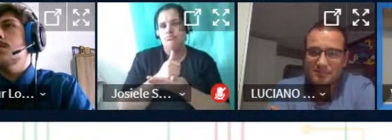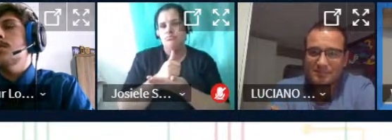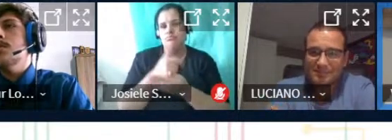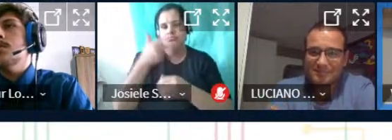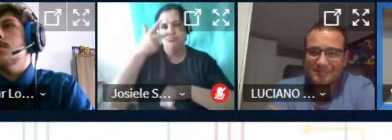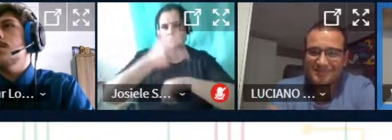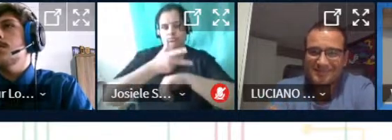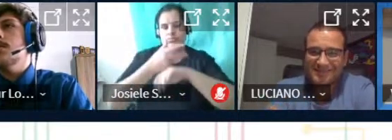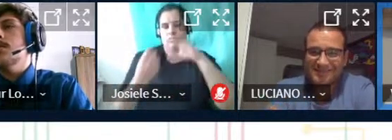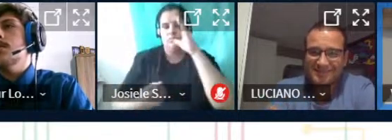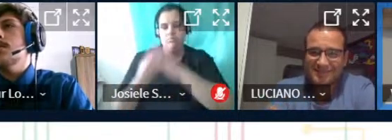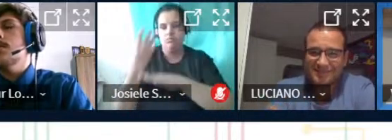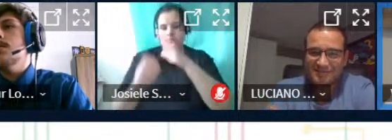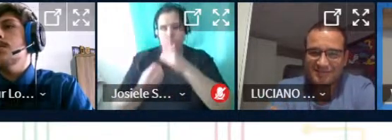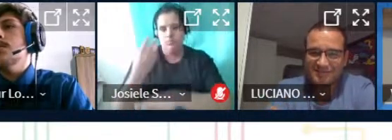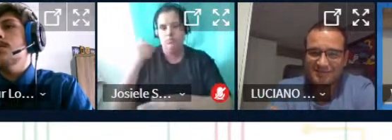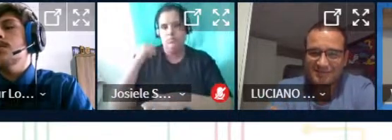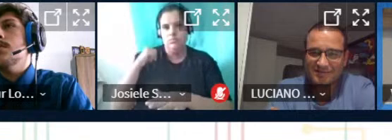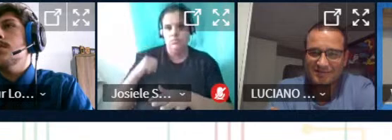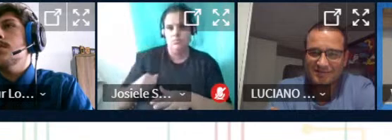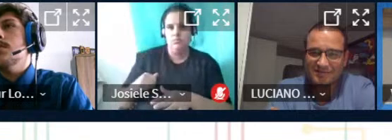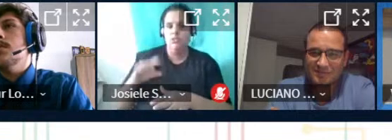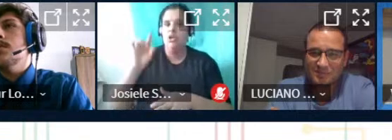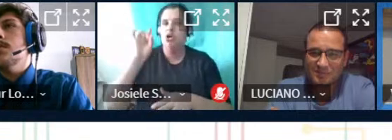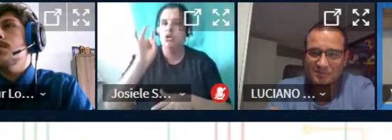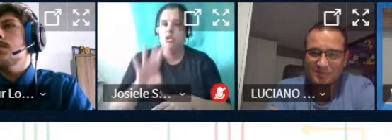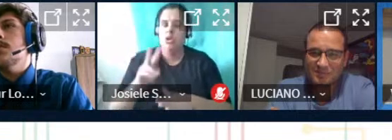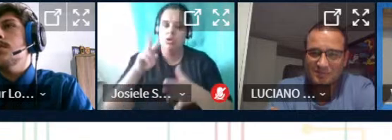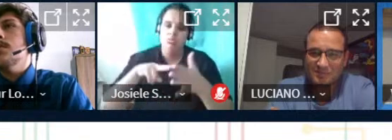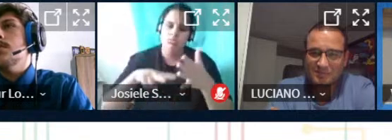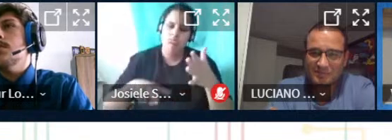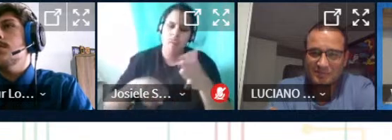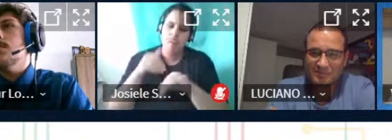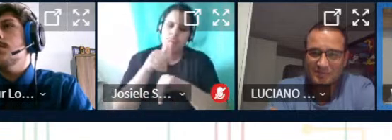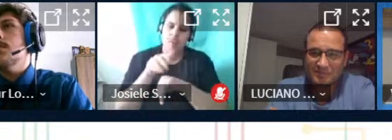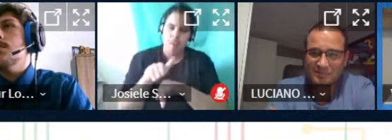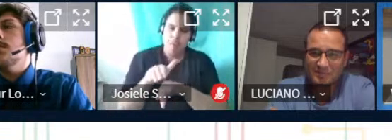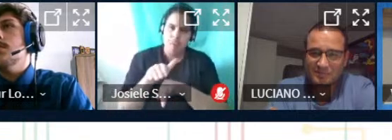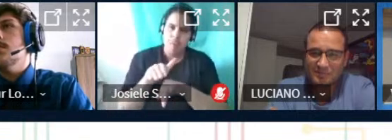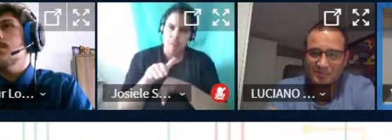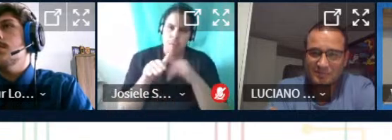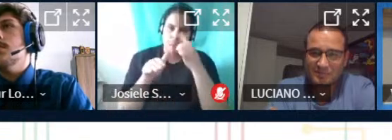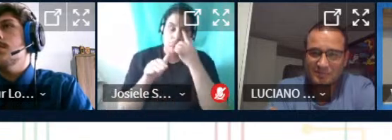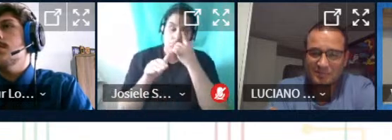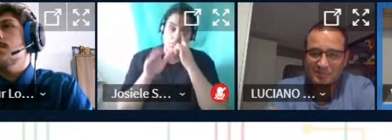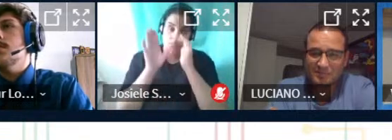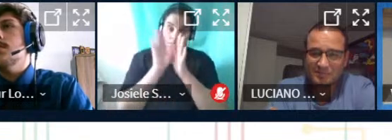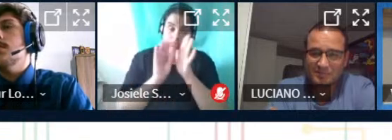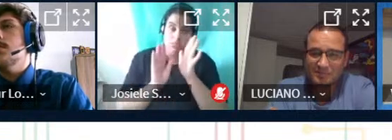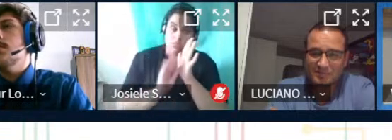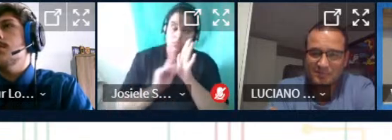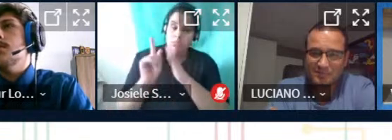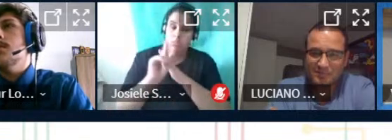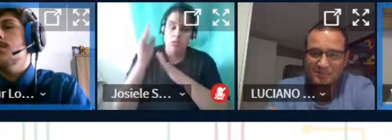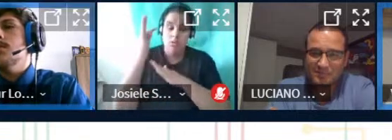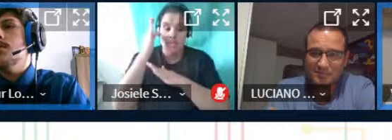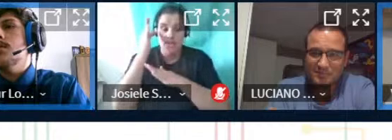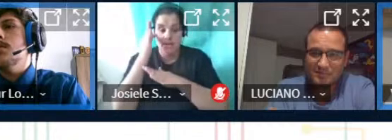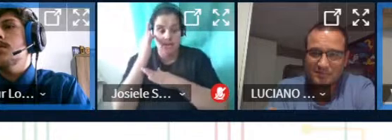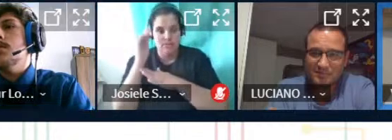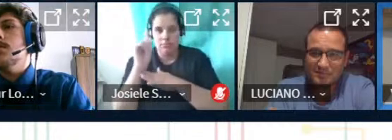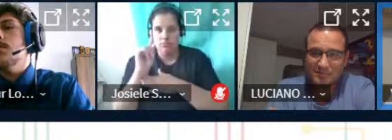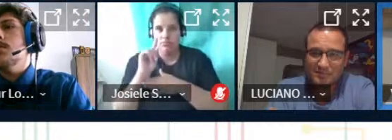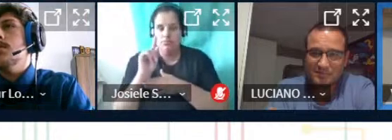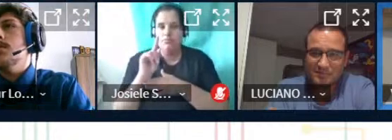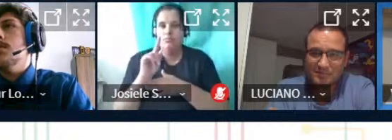foi todo produzido pelos bolsistas eles só mandaram a gente deu algumas sugestões de conteúdo não foi de técnica e